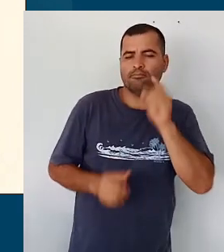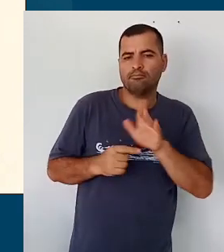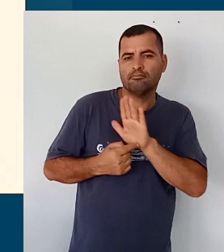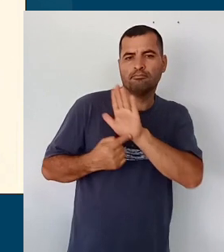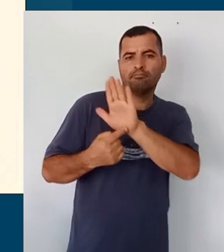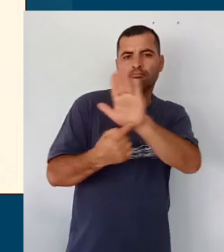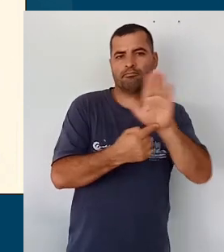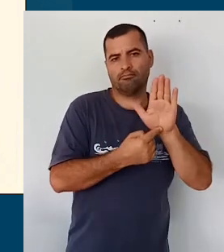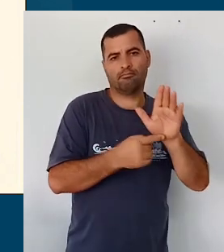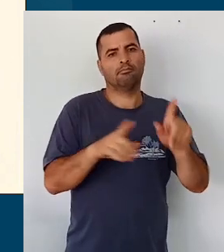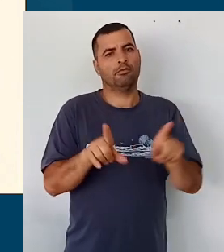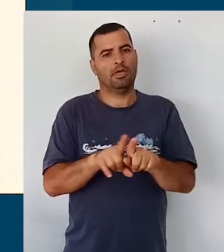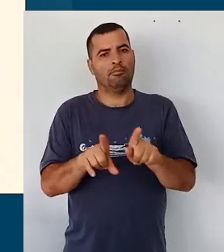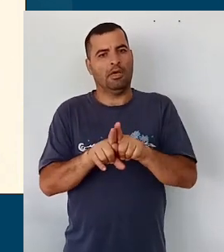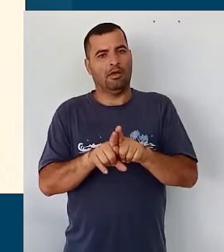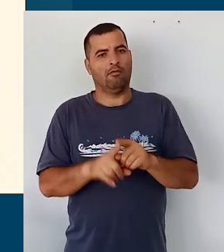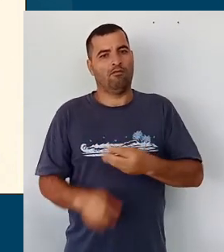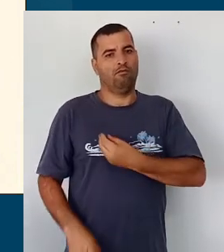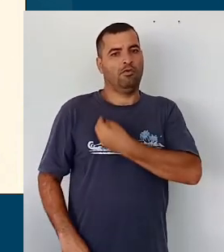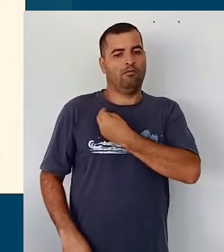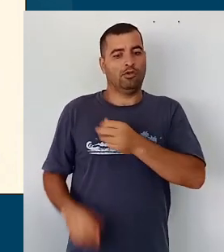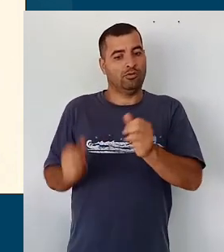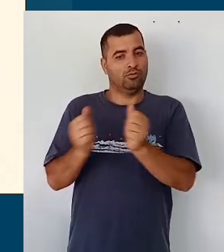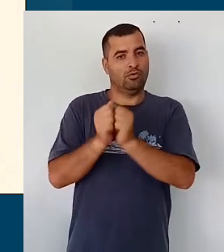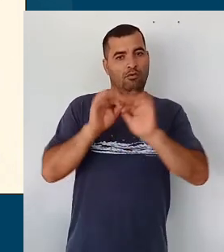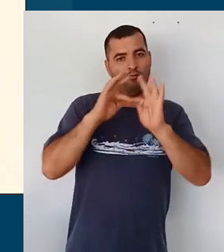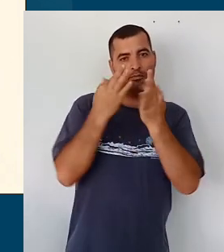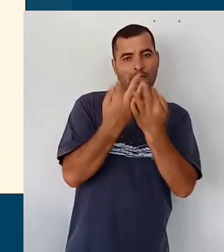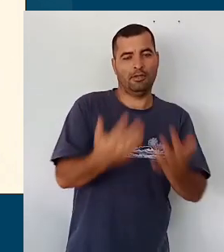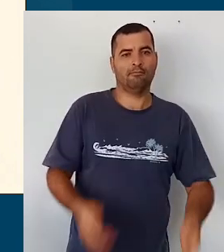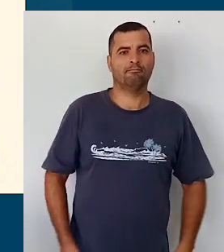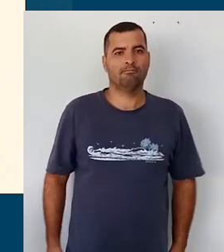vividas pelas crianças na escola com as famílias.